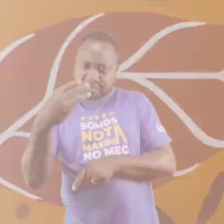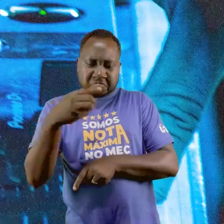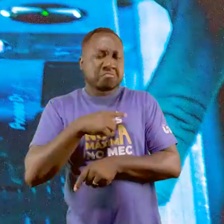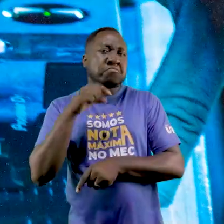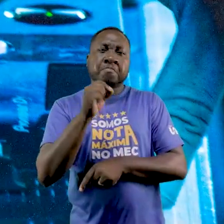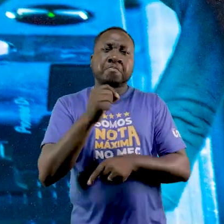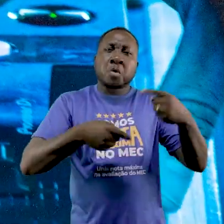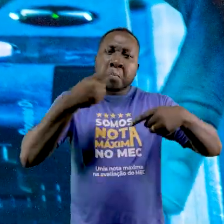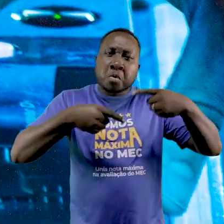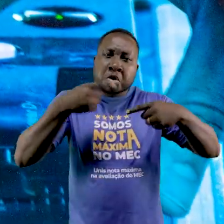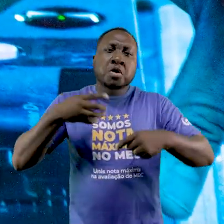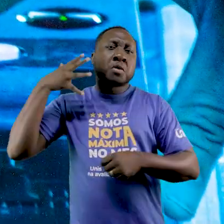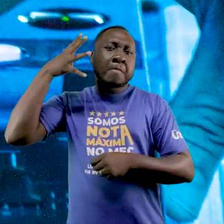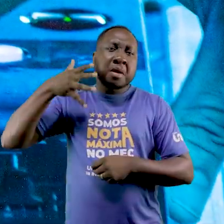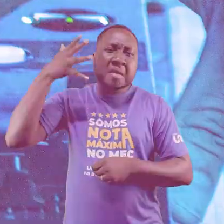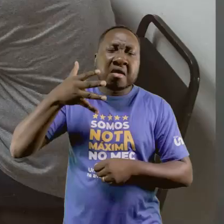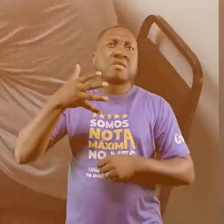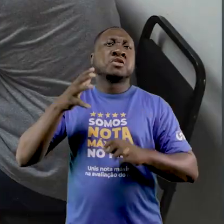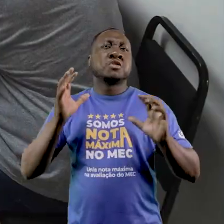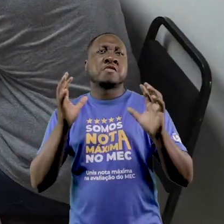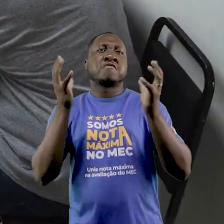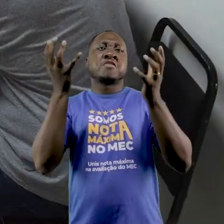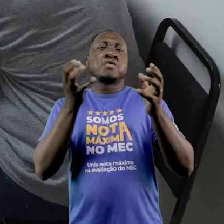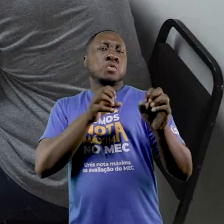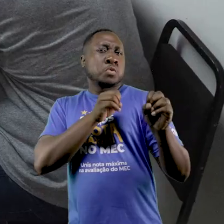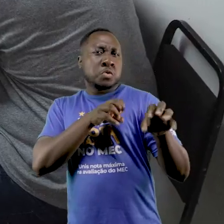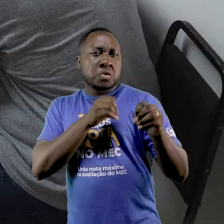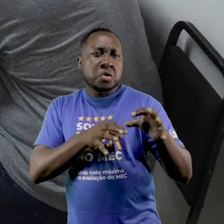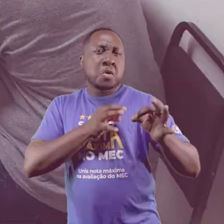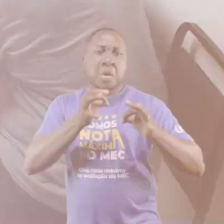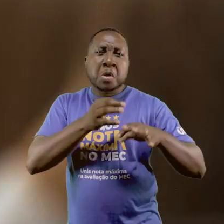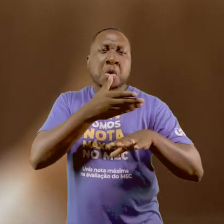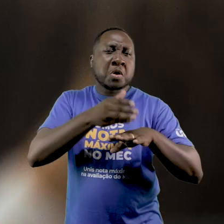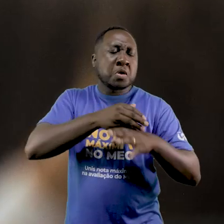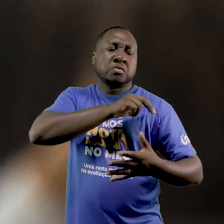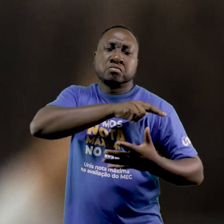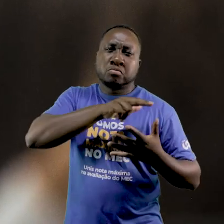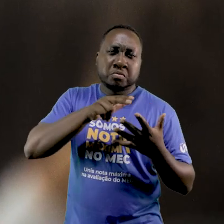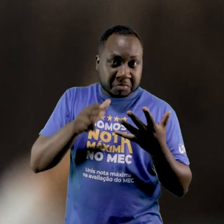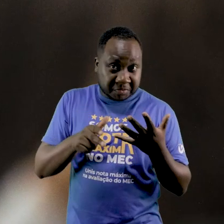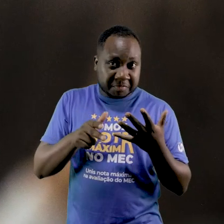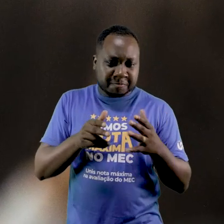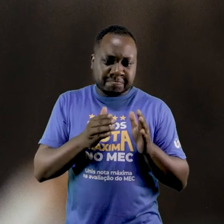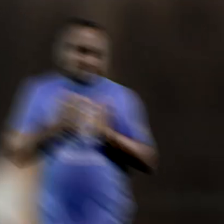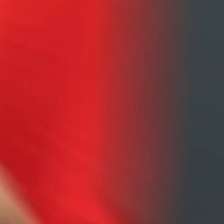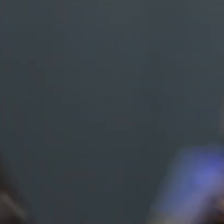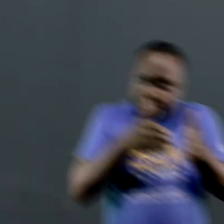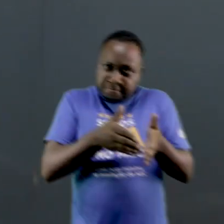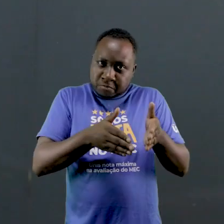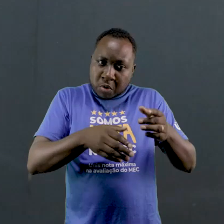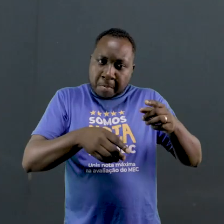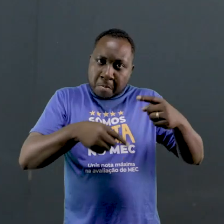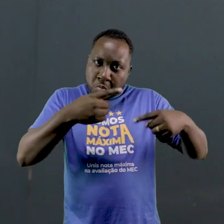políticas, palestras, participações, conexões, campanhas, eventos, educação continuada, projetos, treinamentos e várias